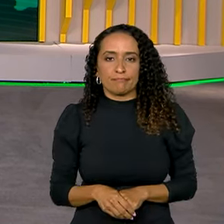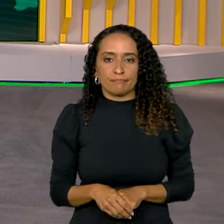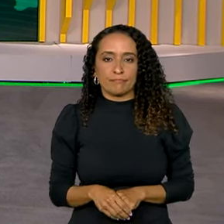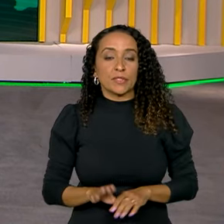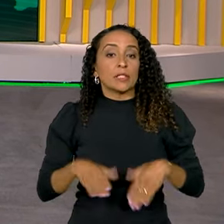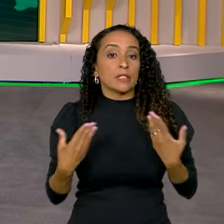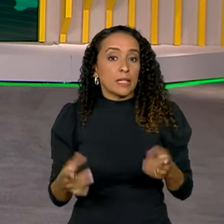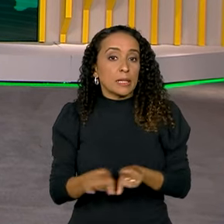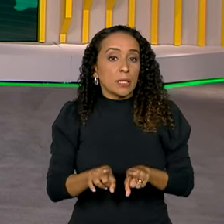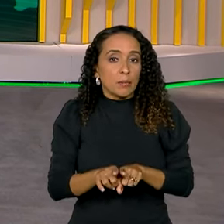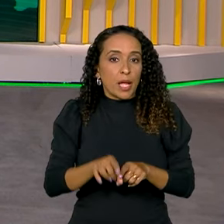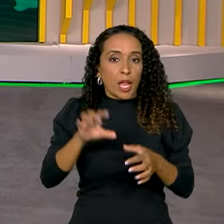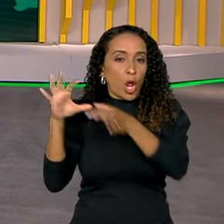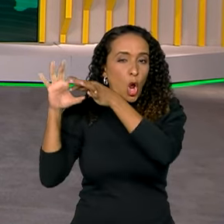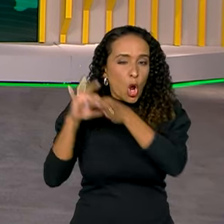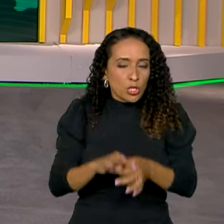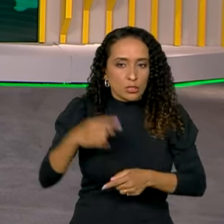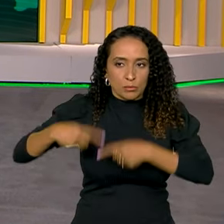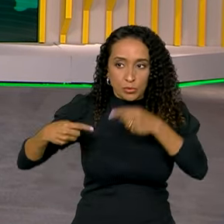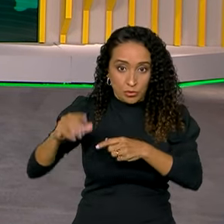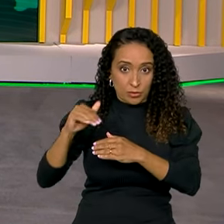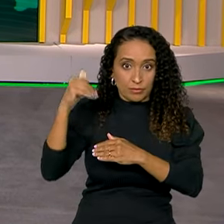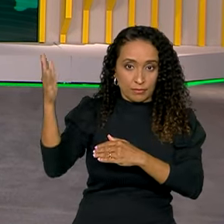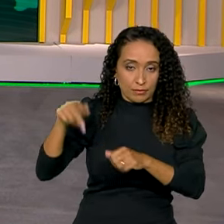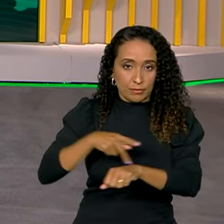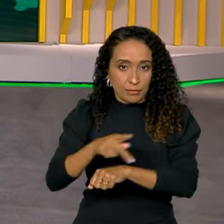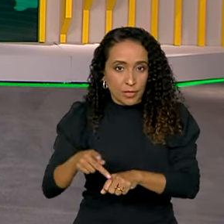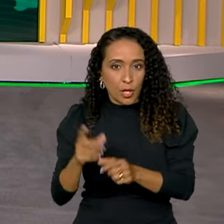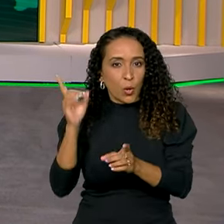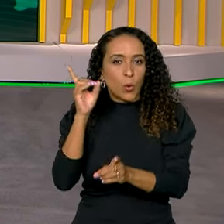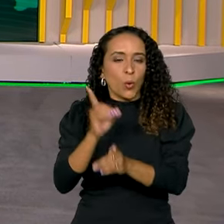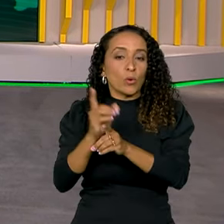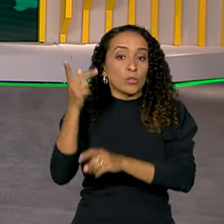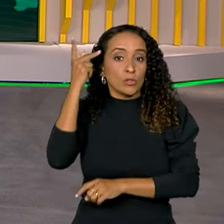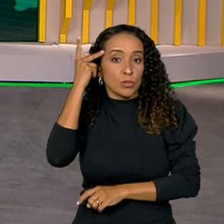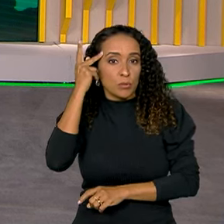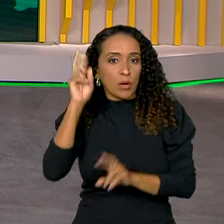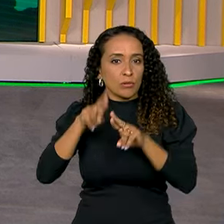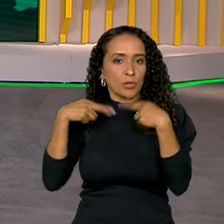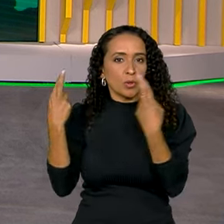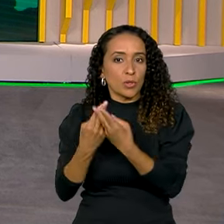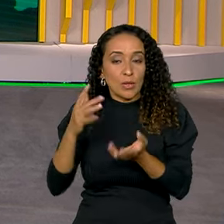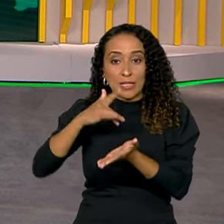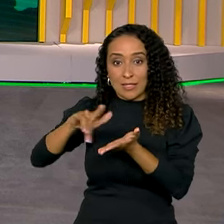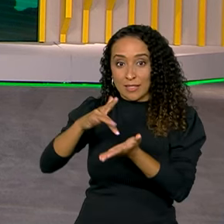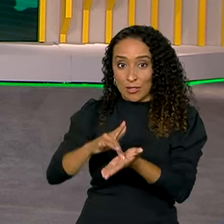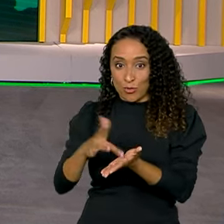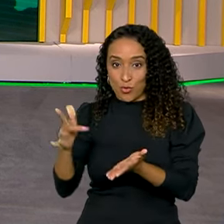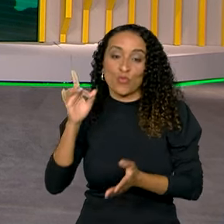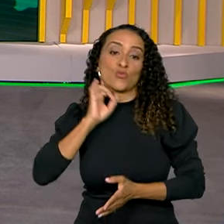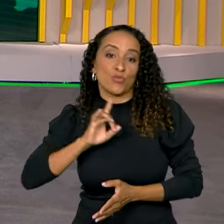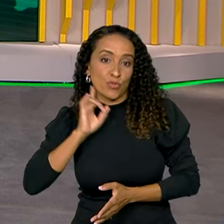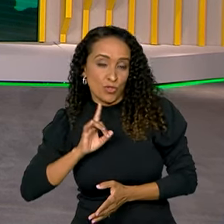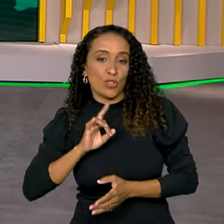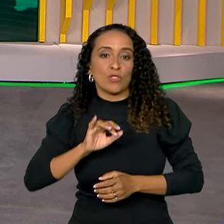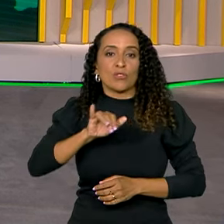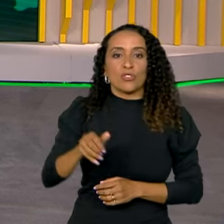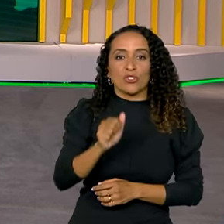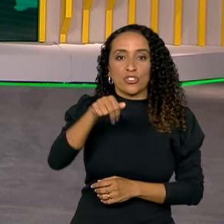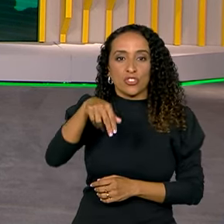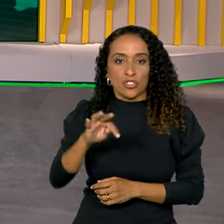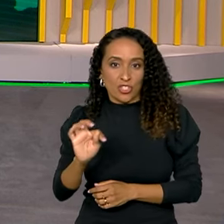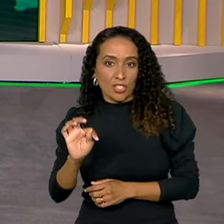E ainda no contexto da política internacional, um encontro em São Paulo reuniu a secretária do Tesouro dos Estados Unidos,